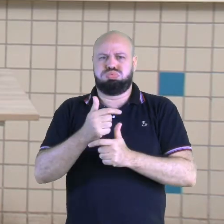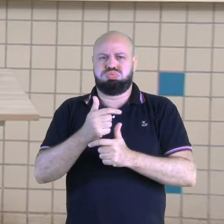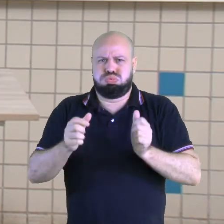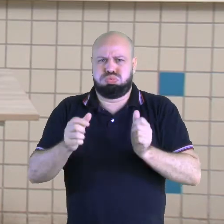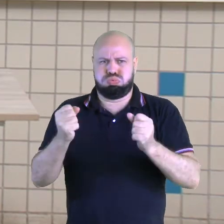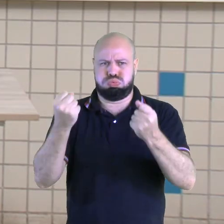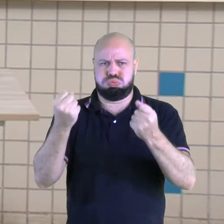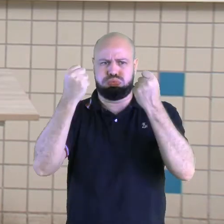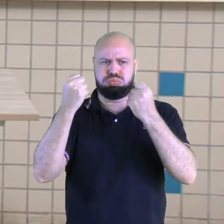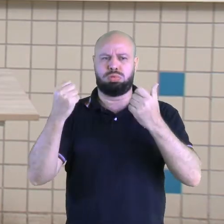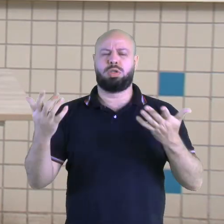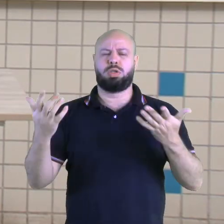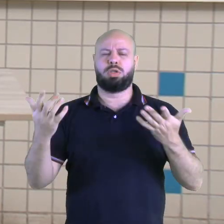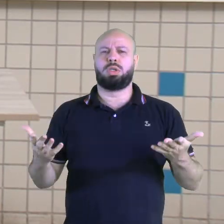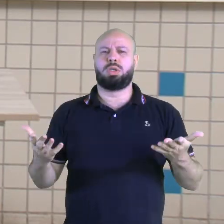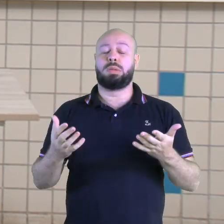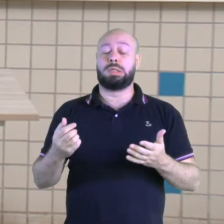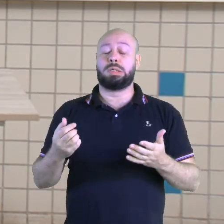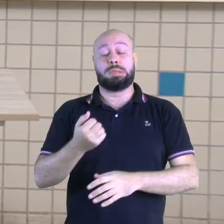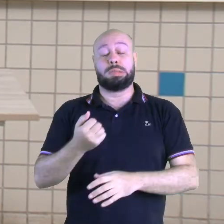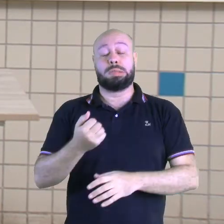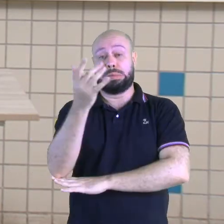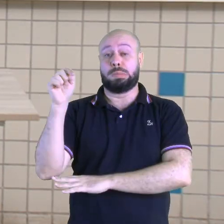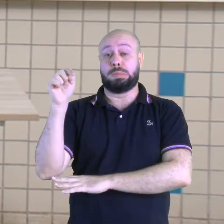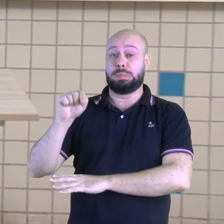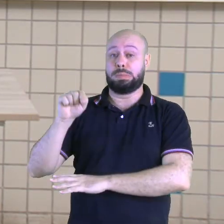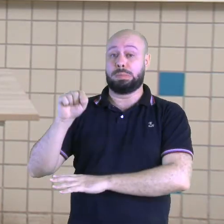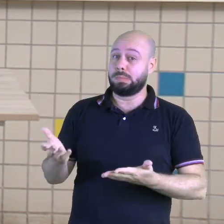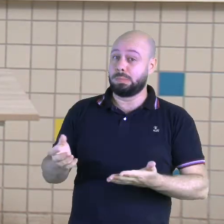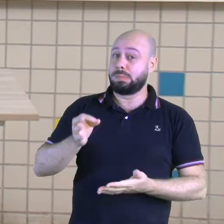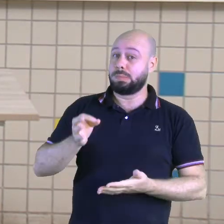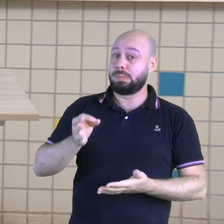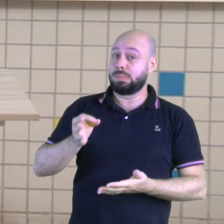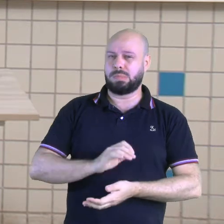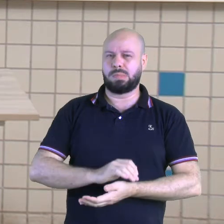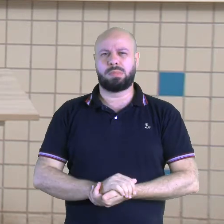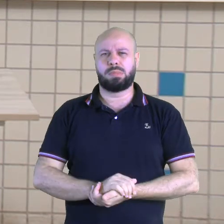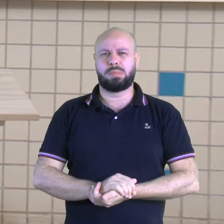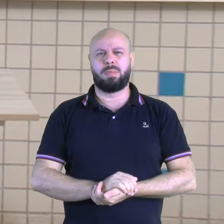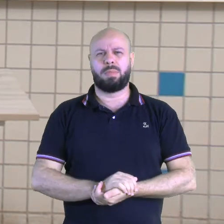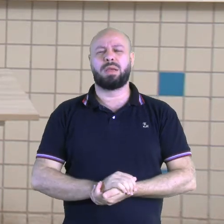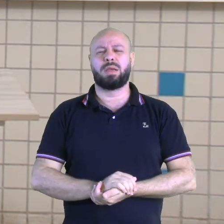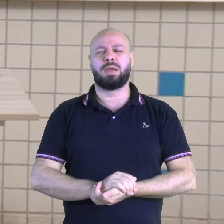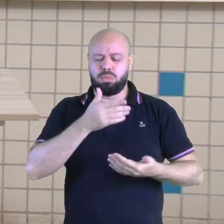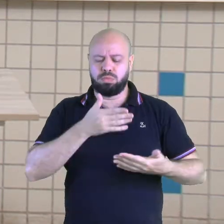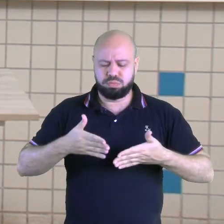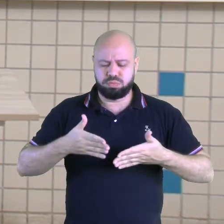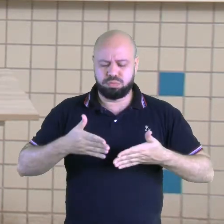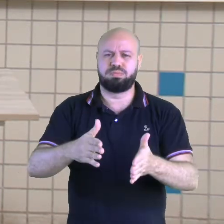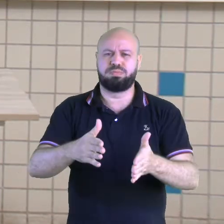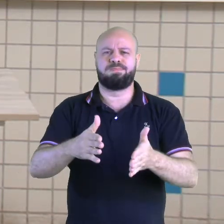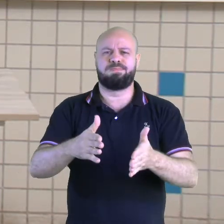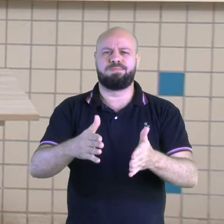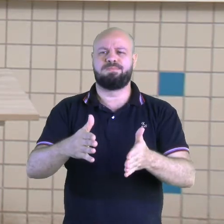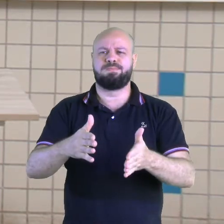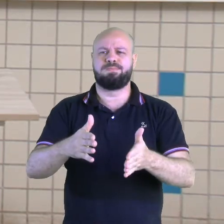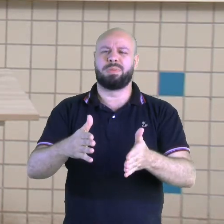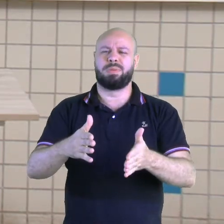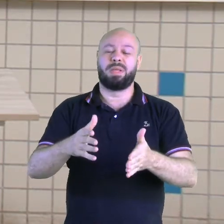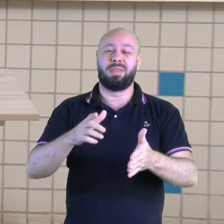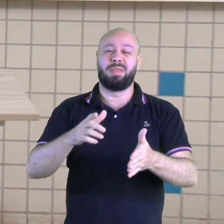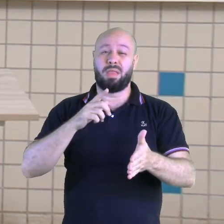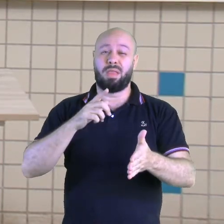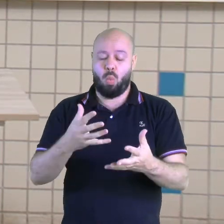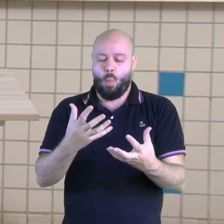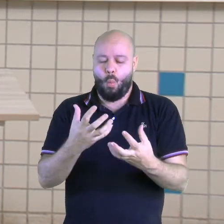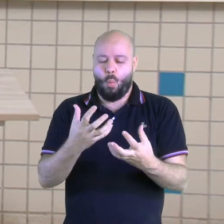acontecendo na natureza, não é mesmo? Por exemplo, os rios. Muitos lugares os rios estão